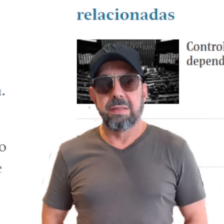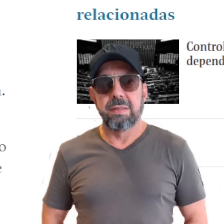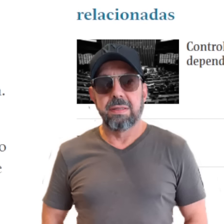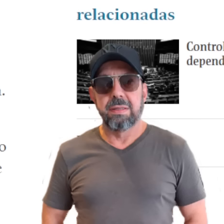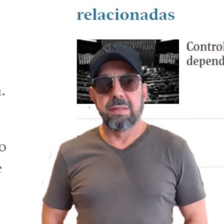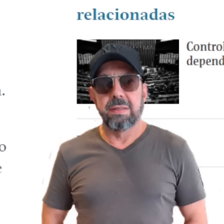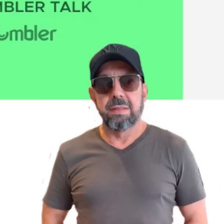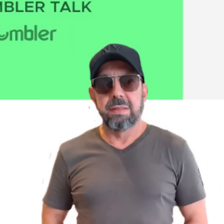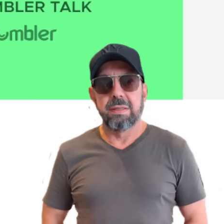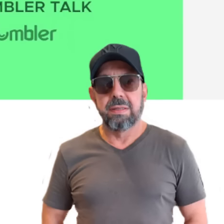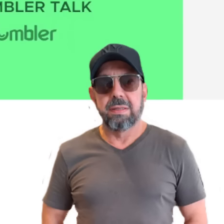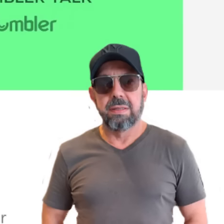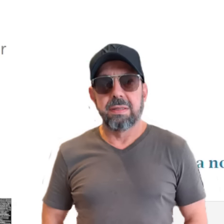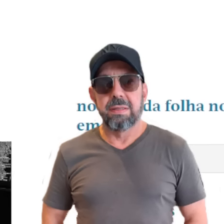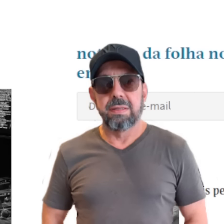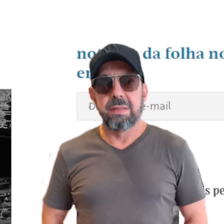contas públicas